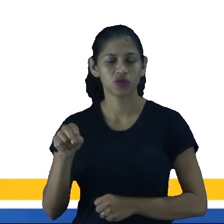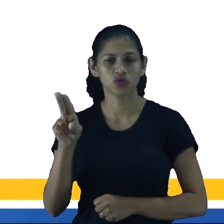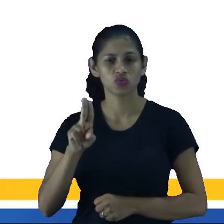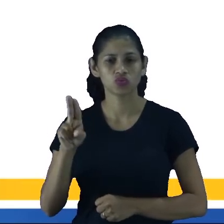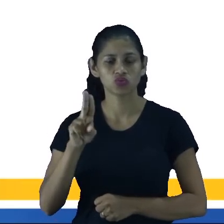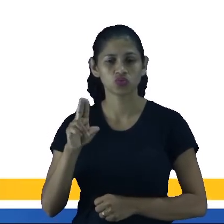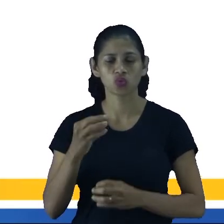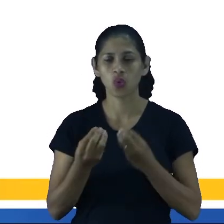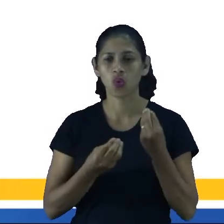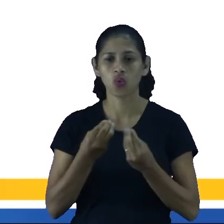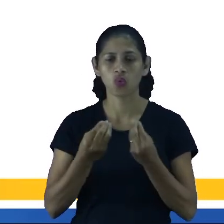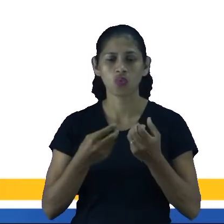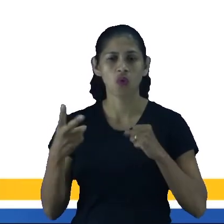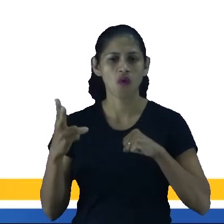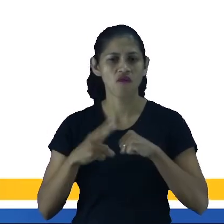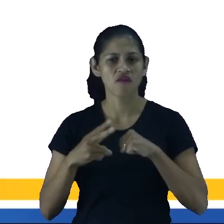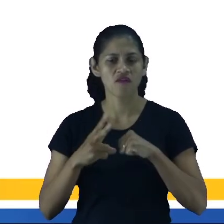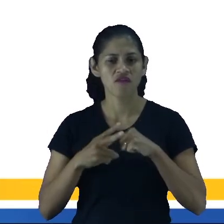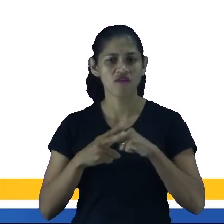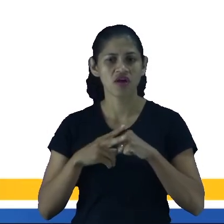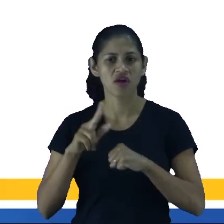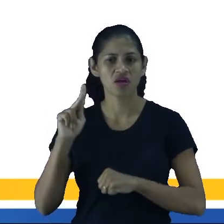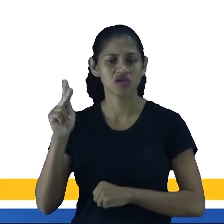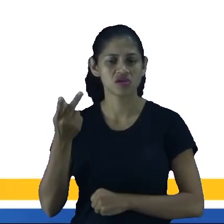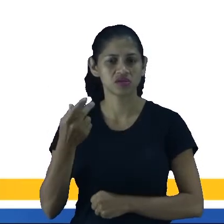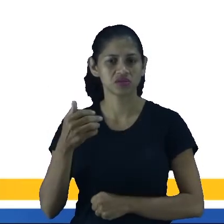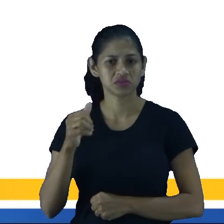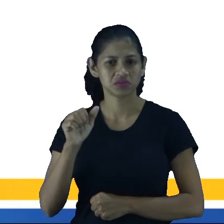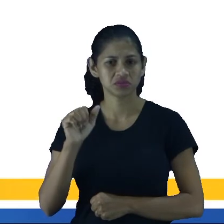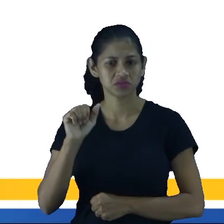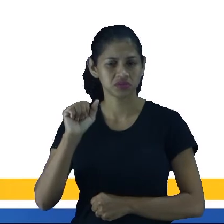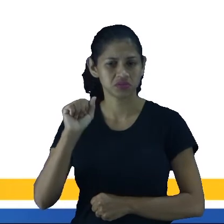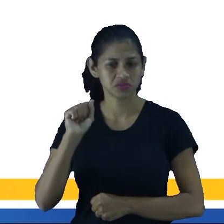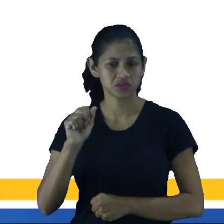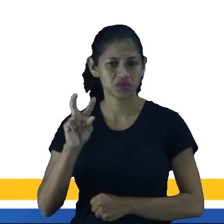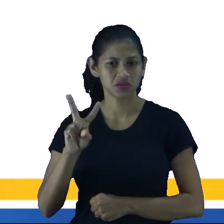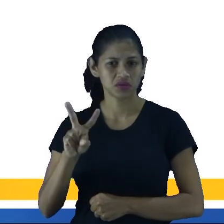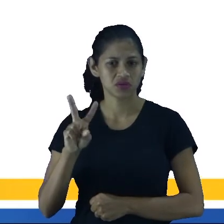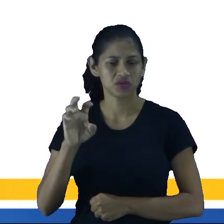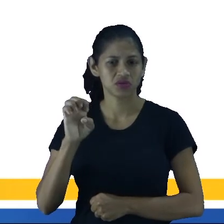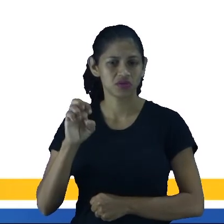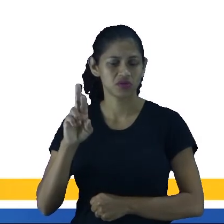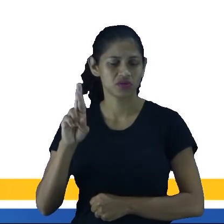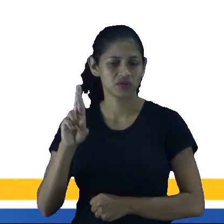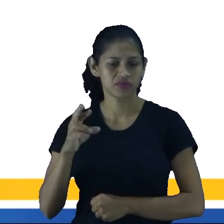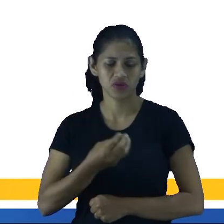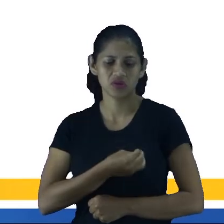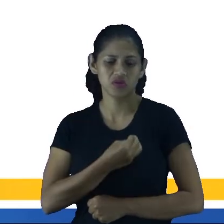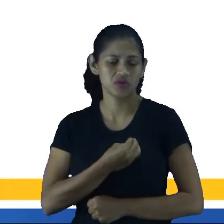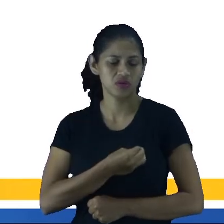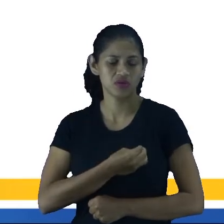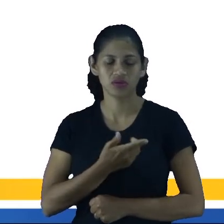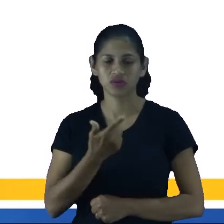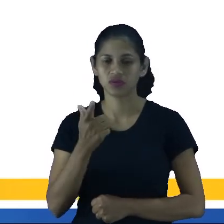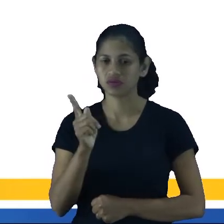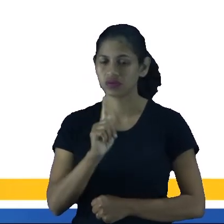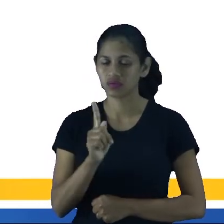como se fosse o verbo haver, do sentido de existir. Não é, né? Haber, né? Ou seja, na próxima nós nos vemos.